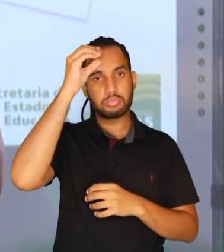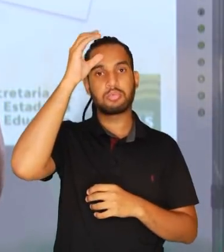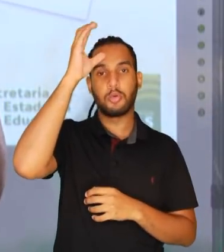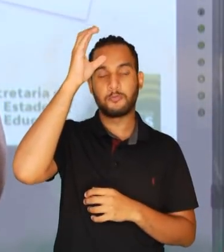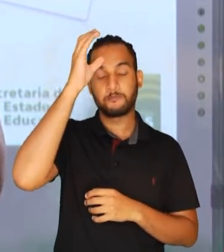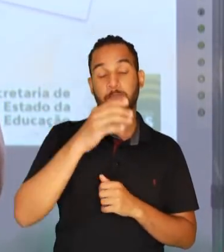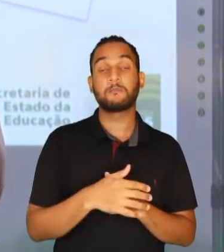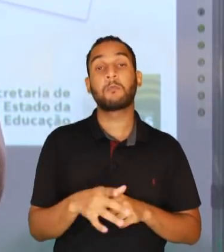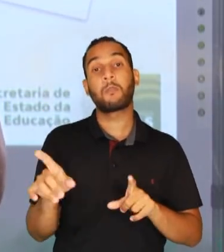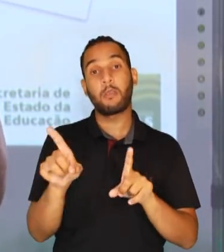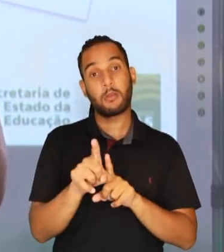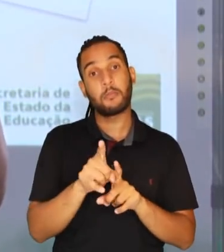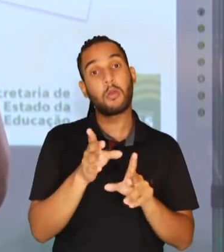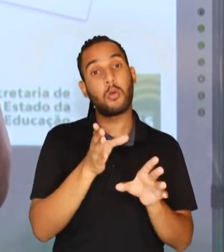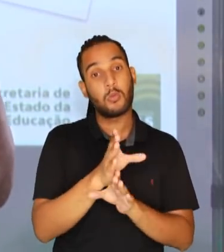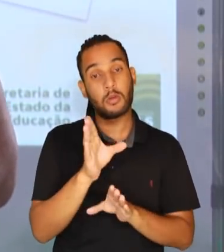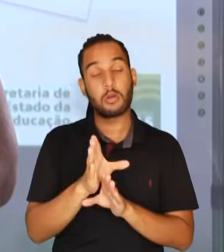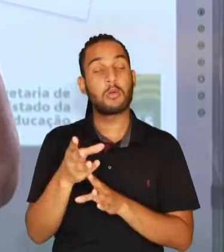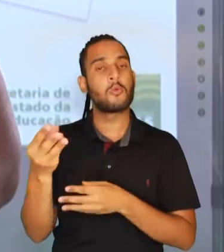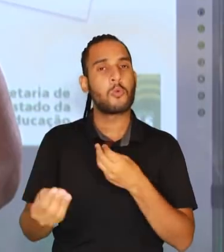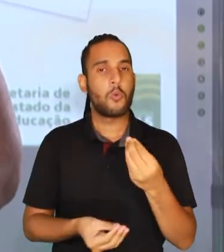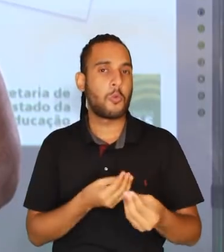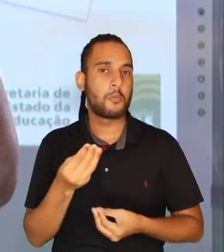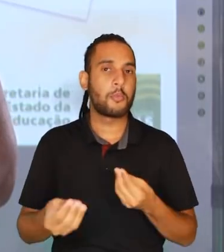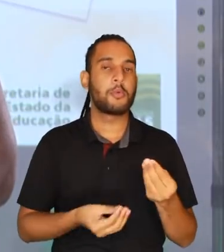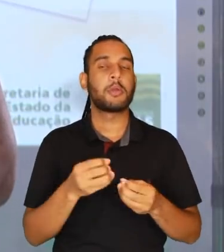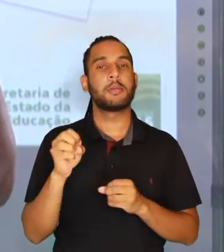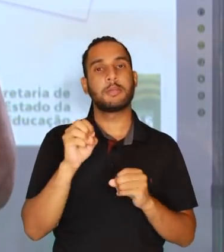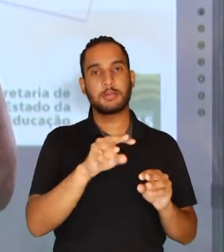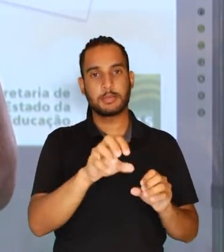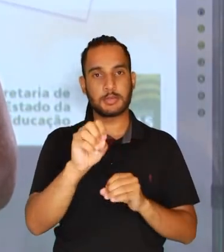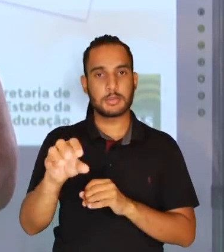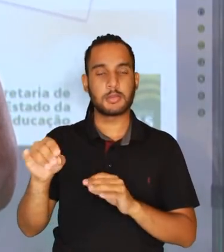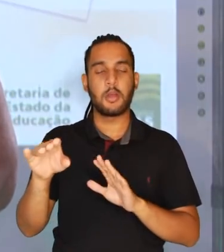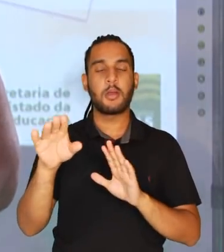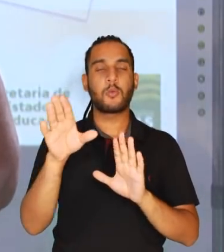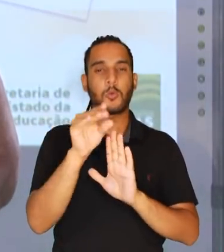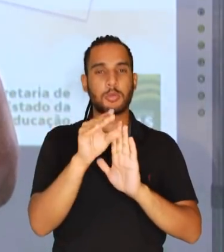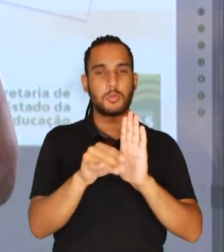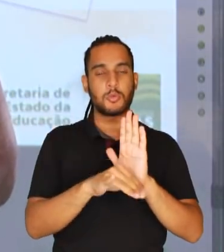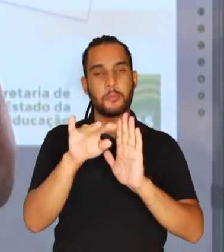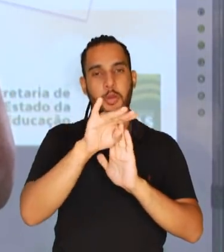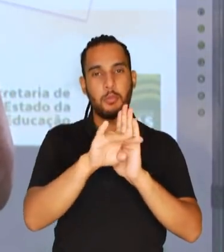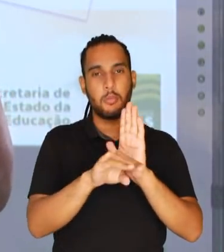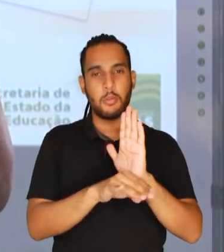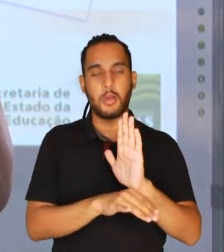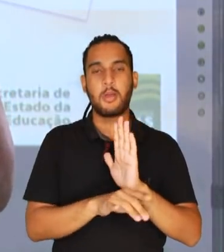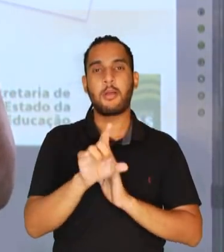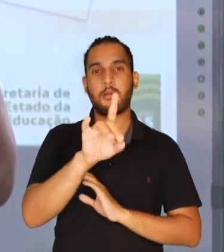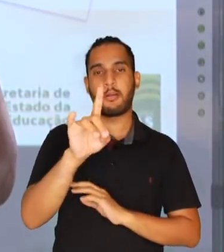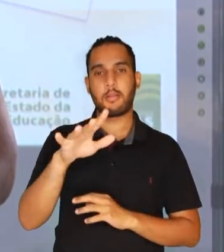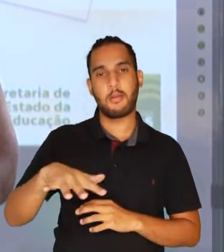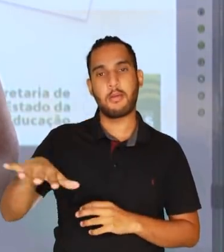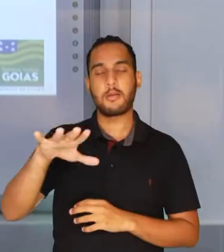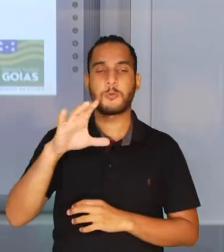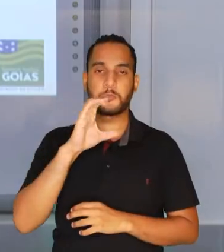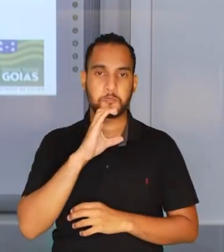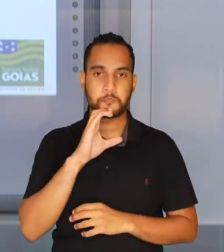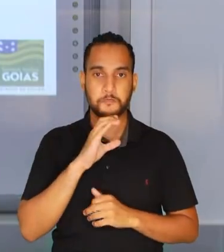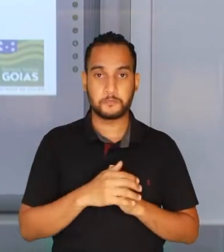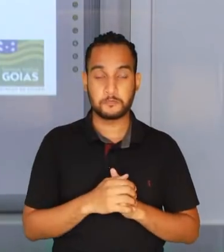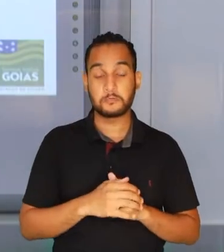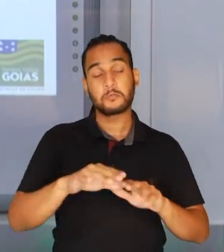desenvolvida, além de orientações para trabalhar o conteúdo programático de cada área do conhecimento.